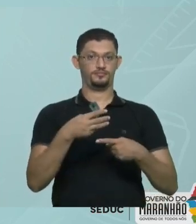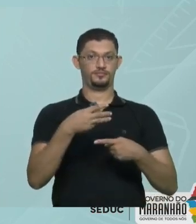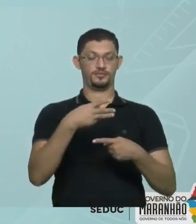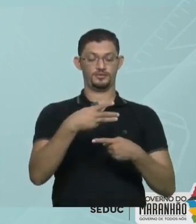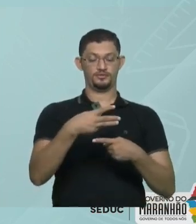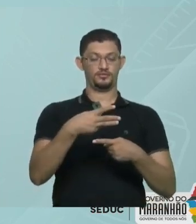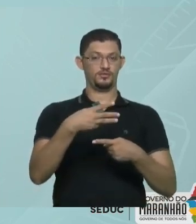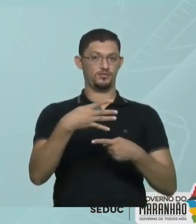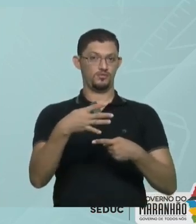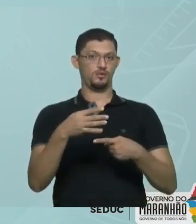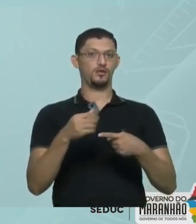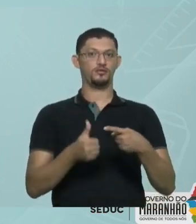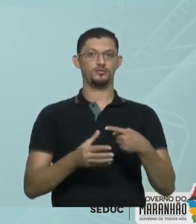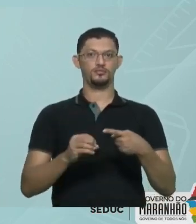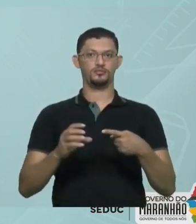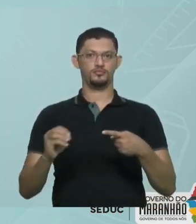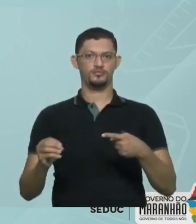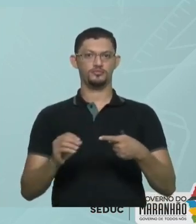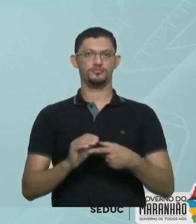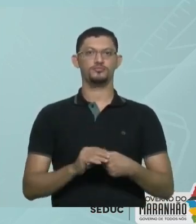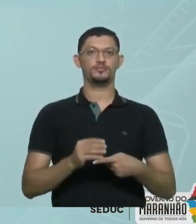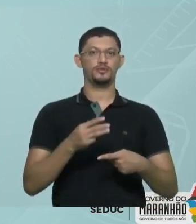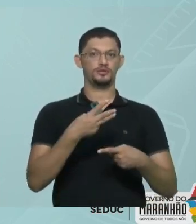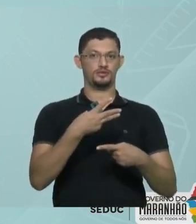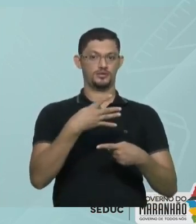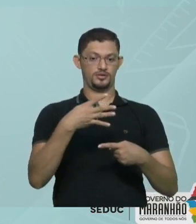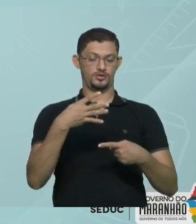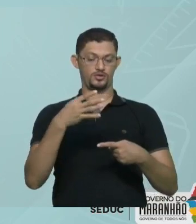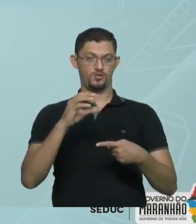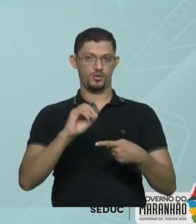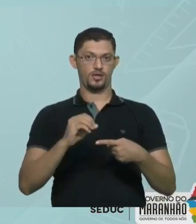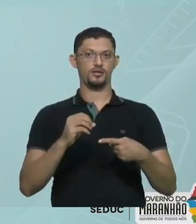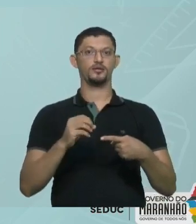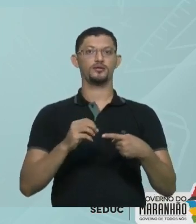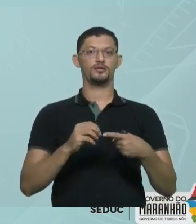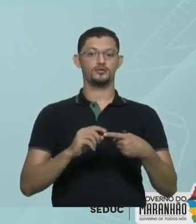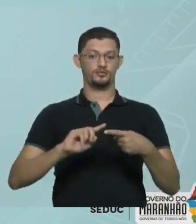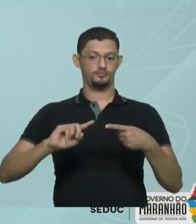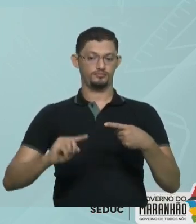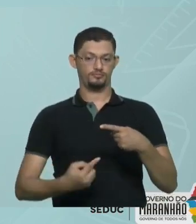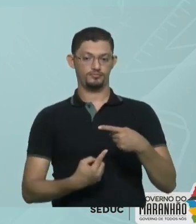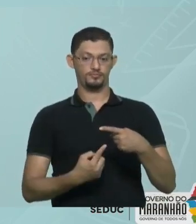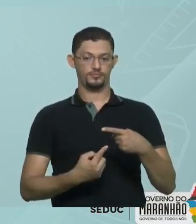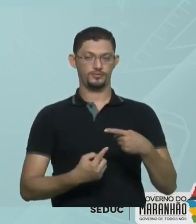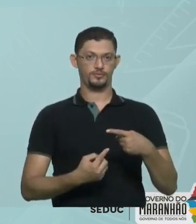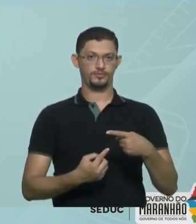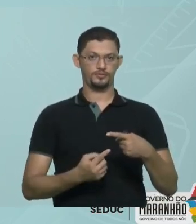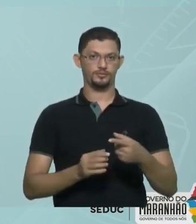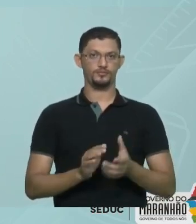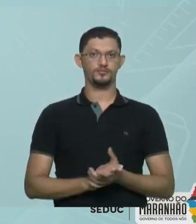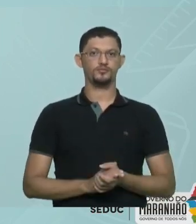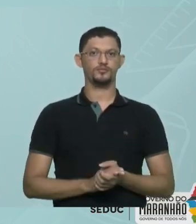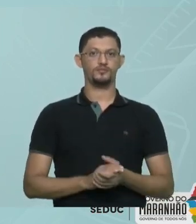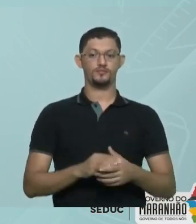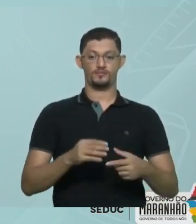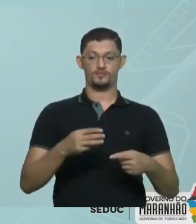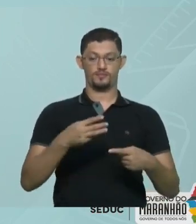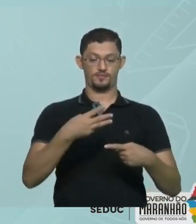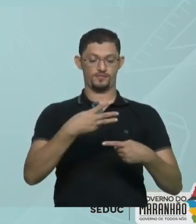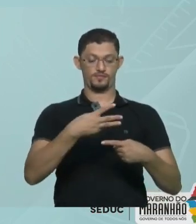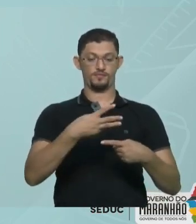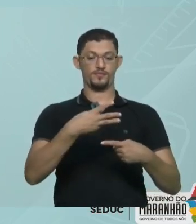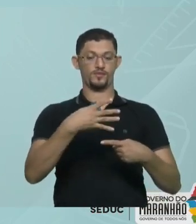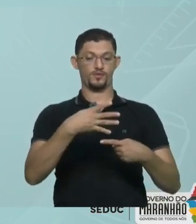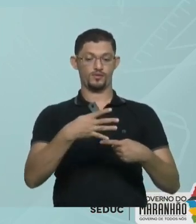É 17 Para 50 Ok? É 34 para 100 Ou seja A cada 34 gramas de